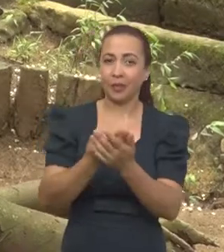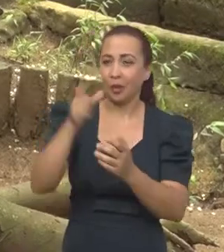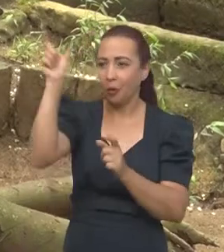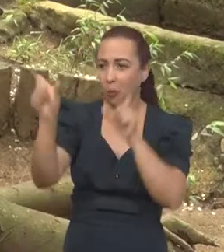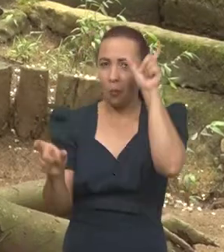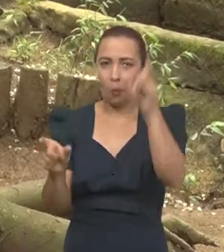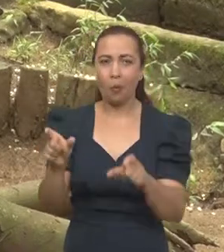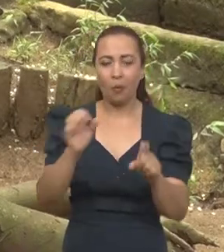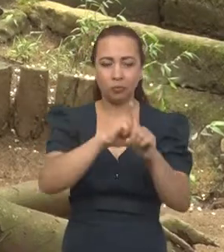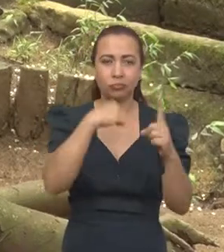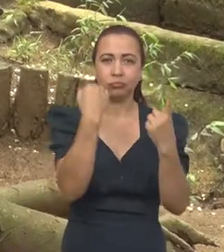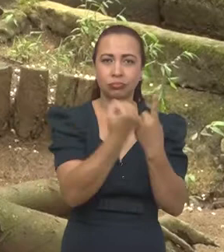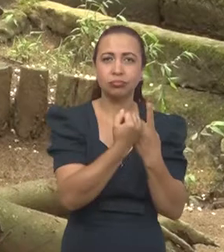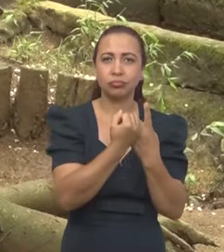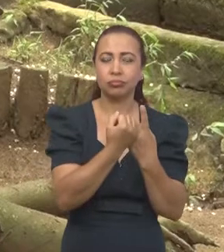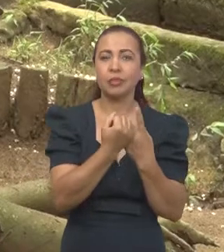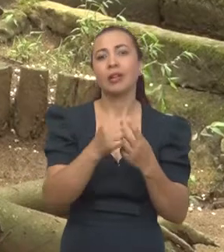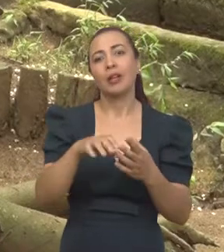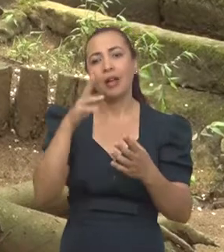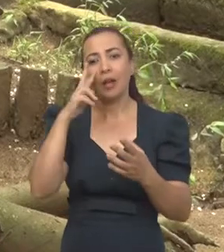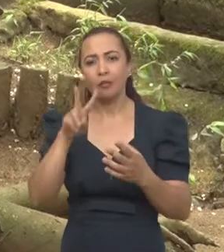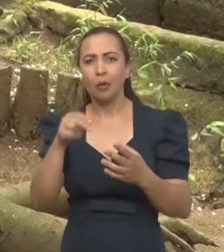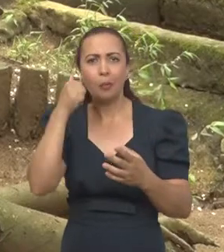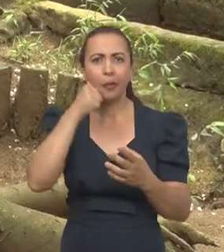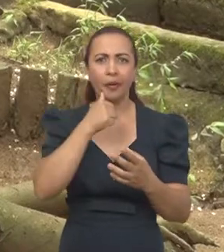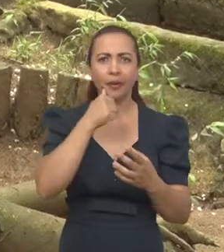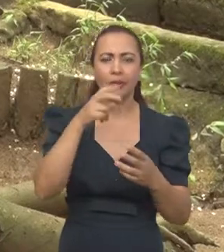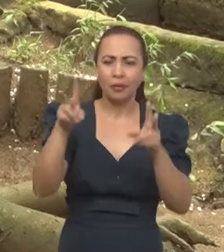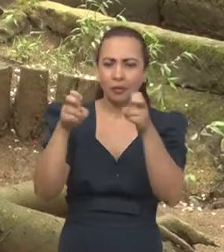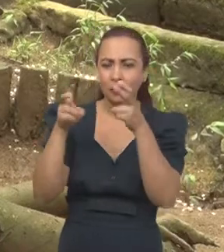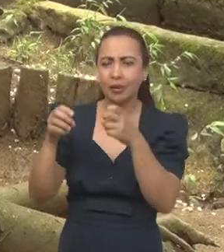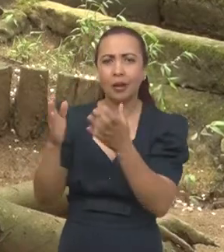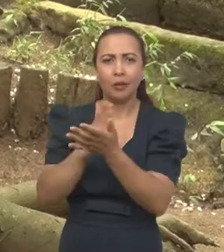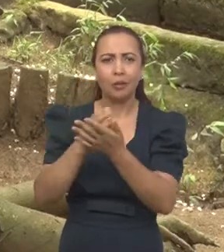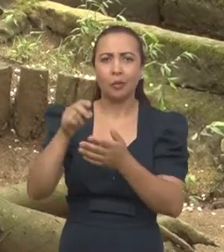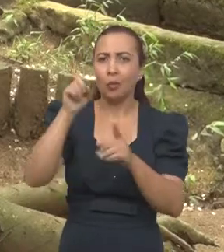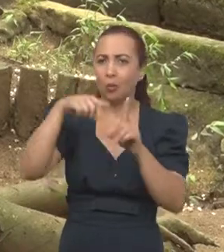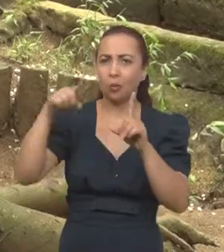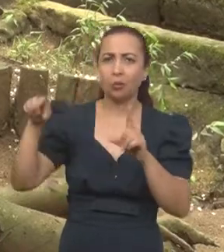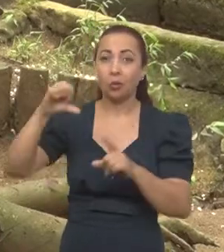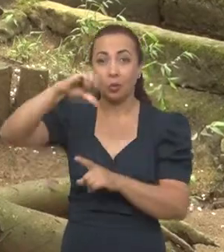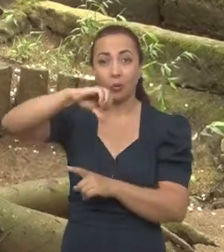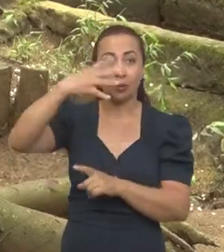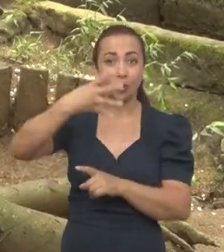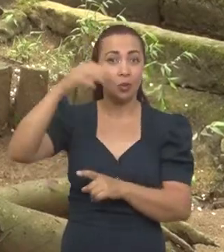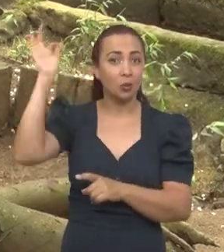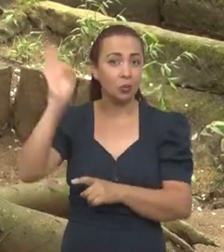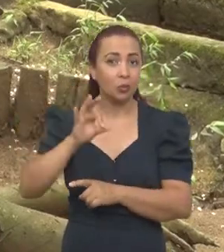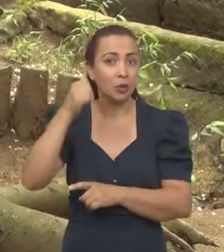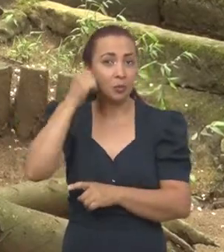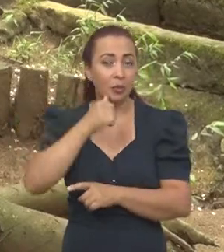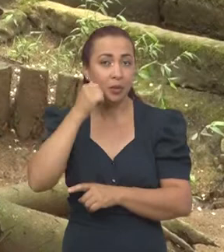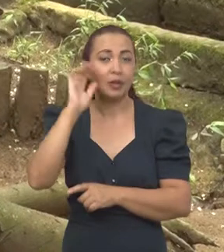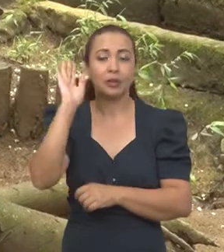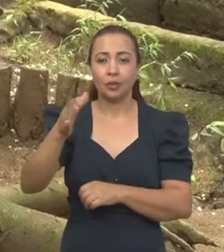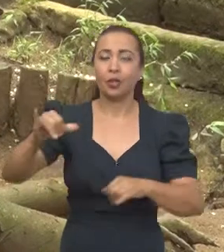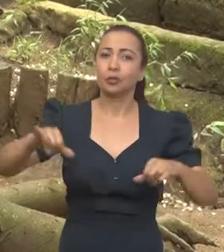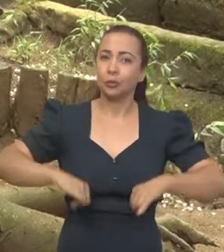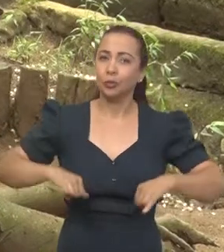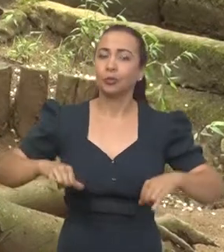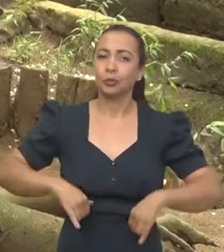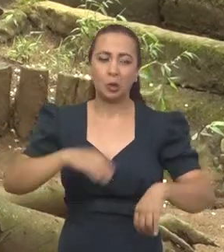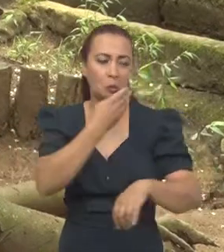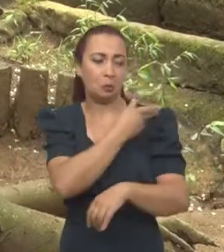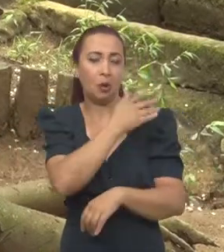traça o perfil social dessas empreendedoras e conseguiu constatar alguns dados. 94% das mulheres já